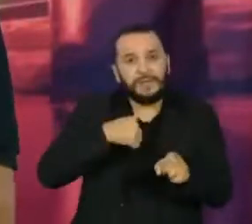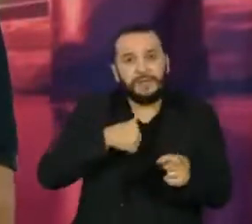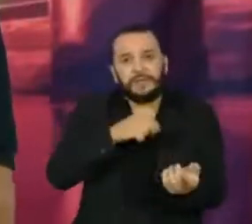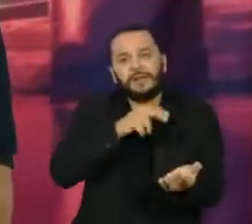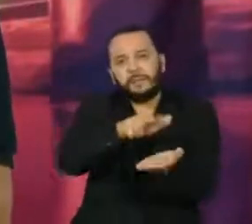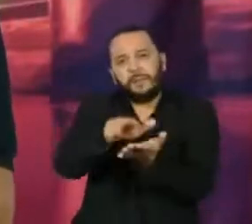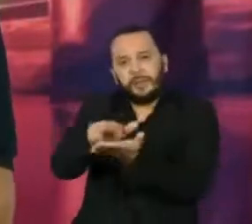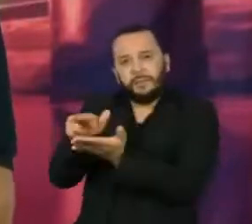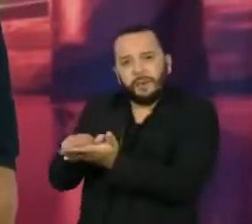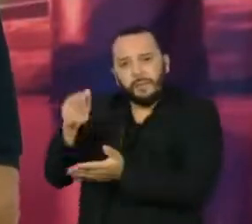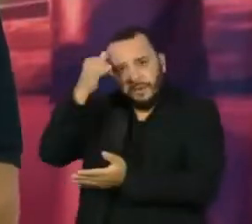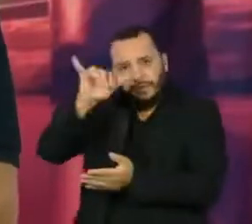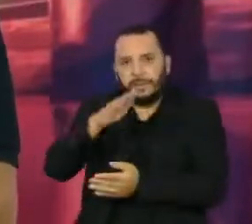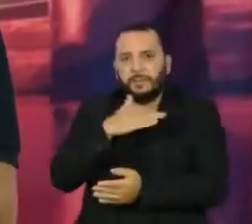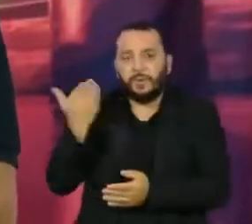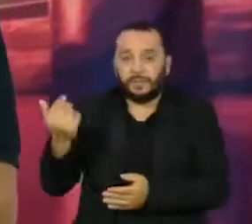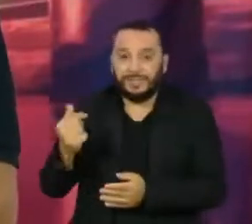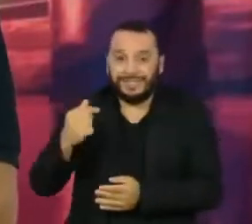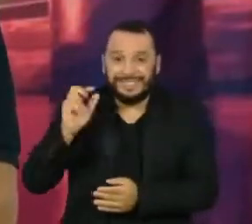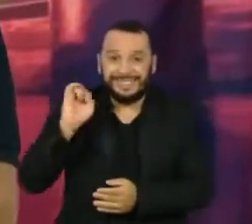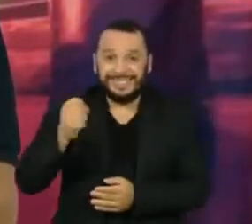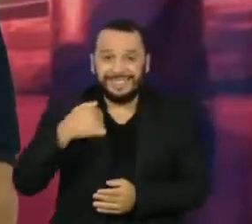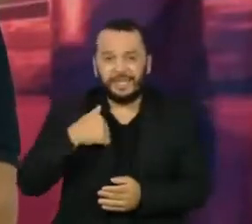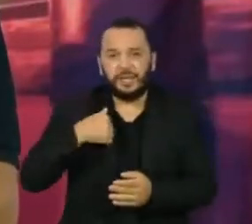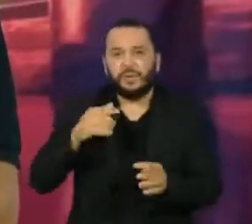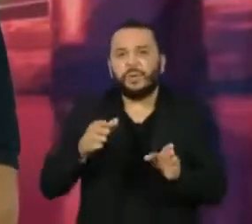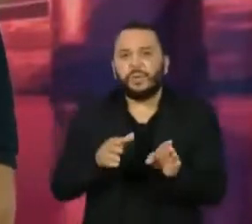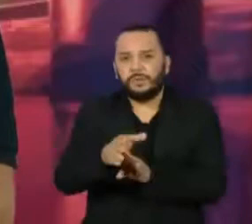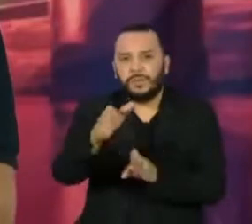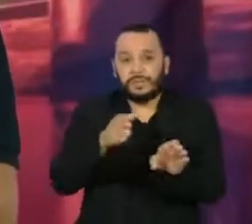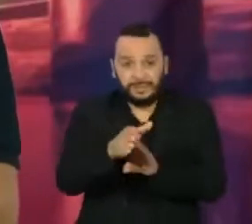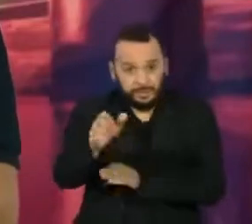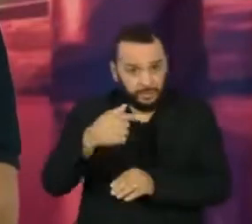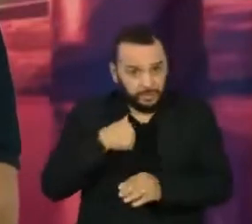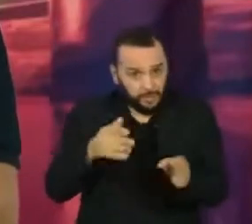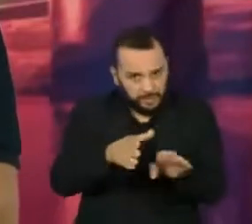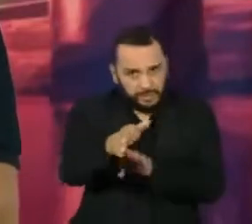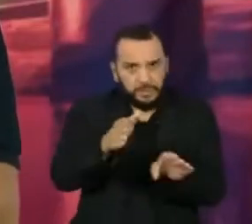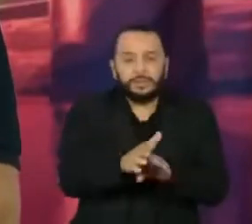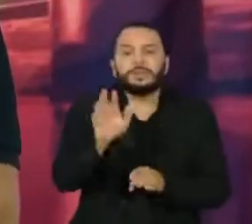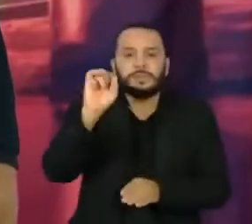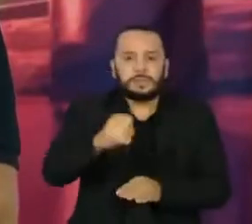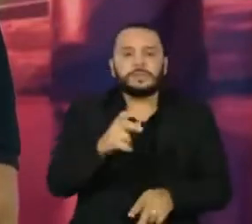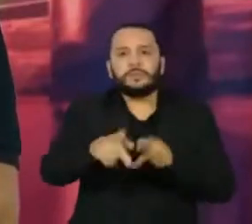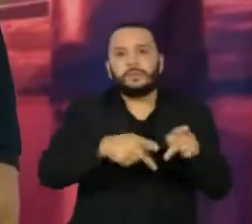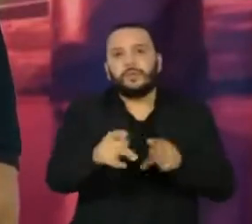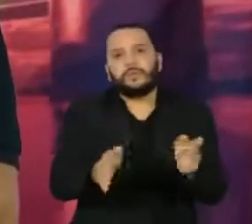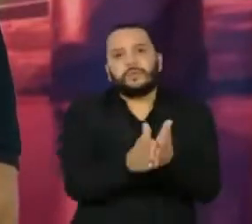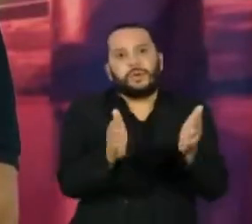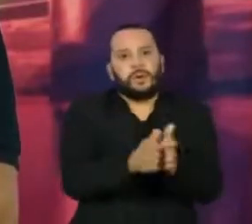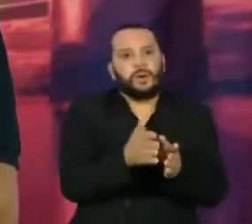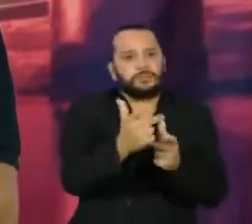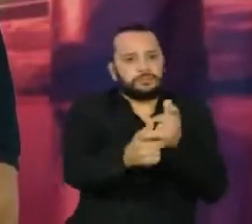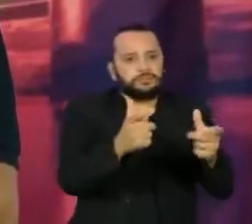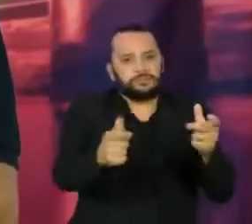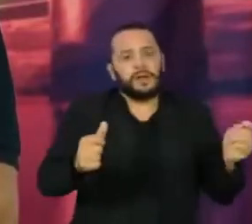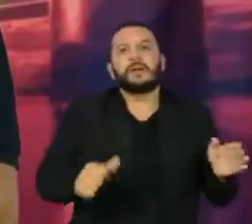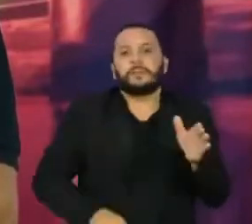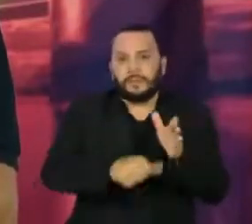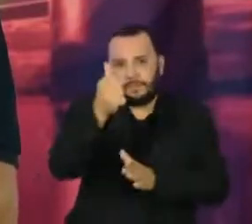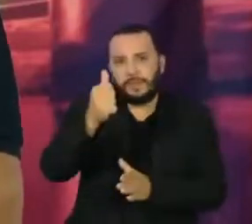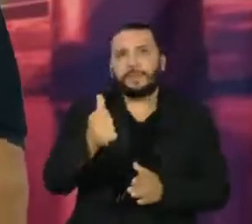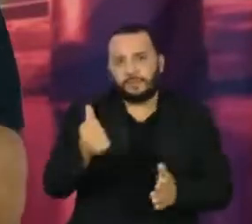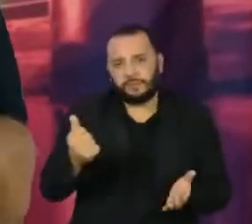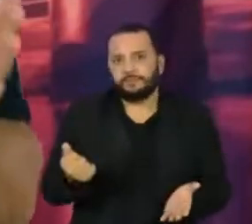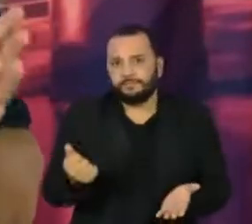mortes. Então, se eu pudesse dar uma recomendação para priorização, certamente que eu recomendaria sempre começar pelas populações mais